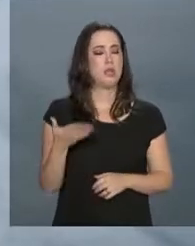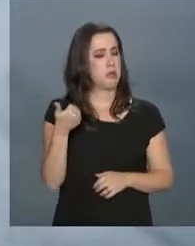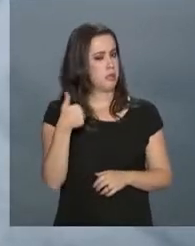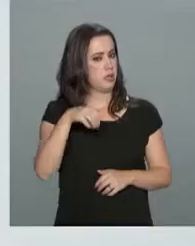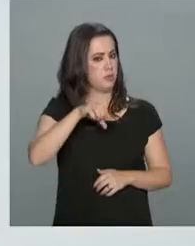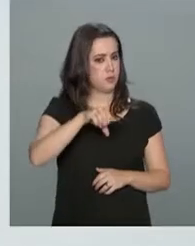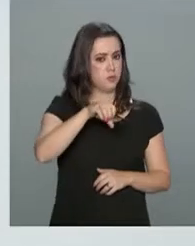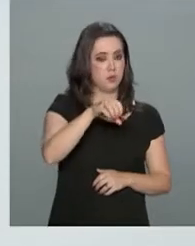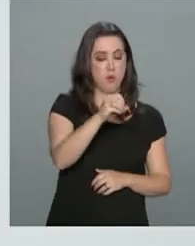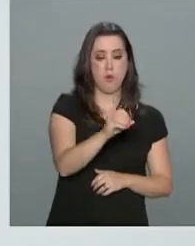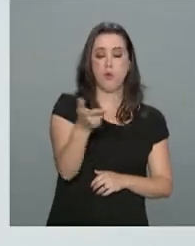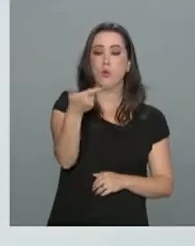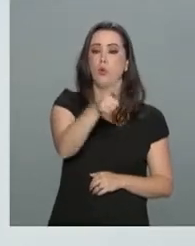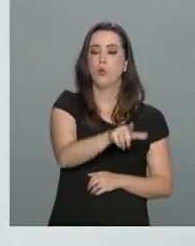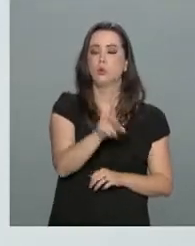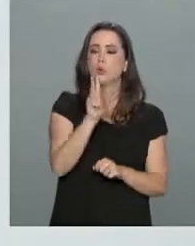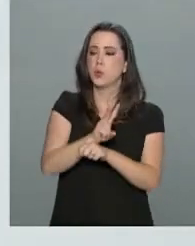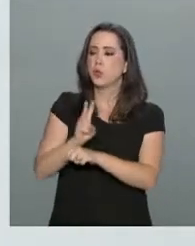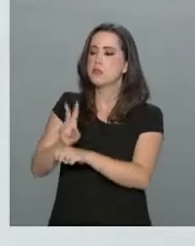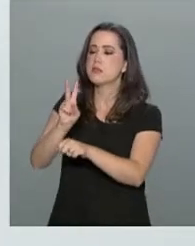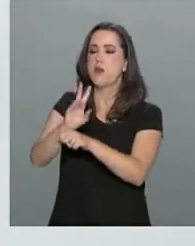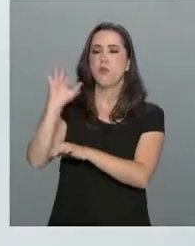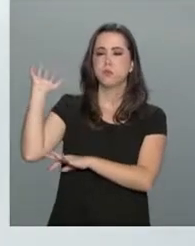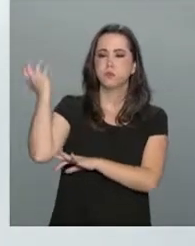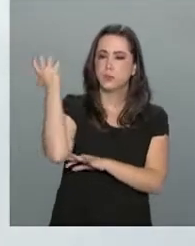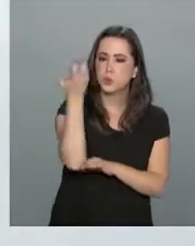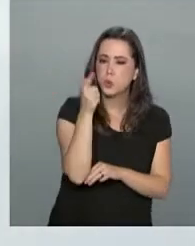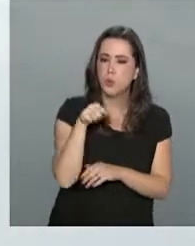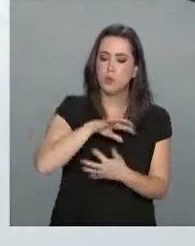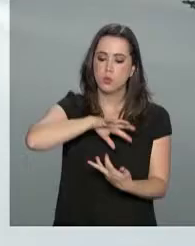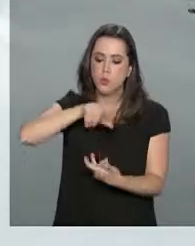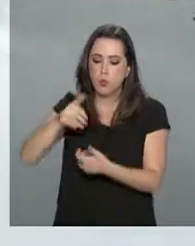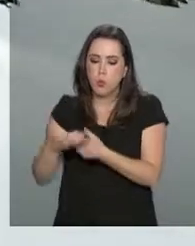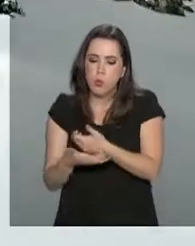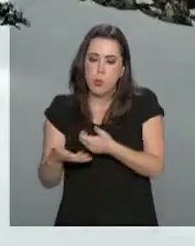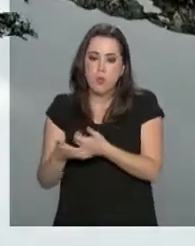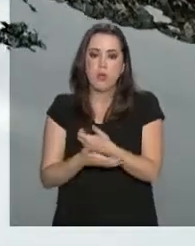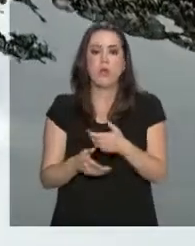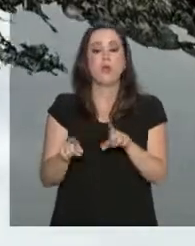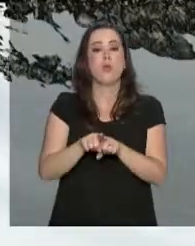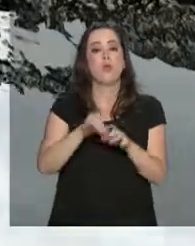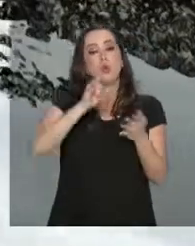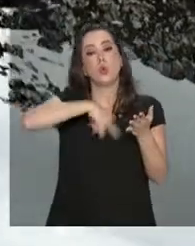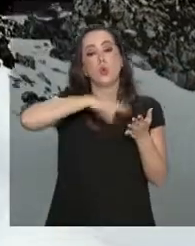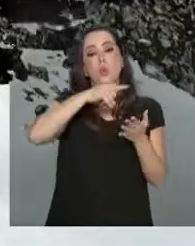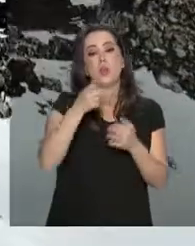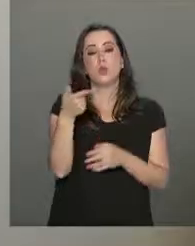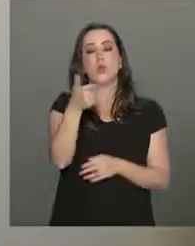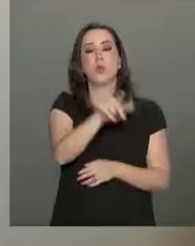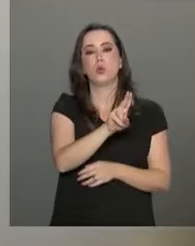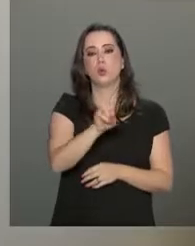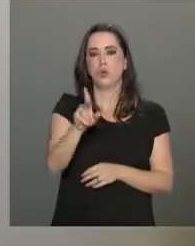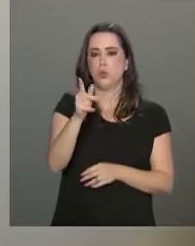internacional reforçou a proteção ambiental sobre a Antártica, o Protocolo de Madri. Ele veio